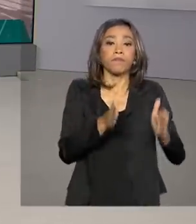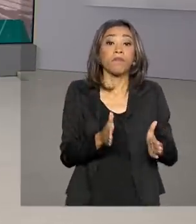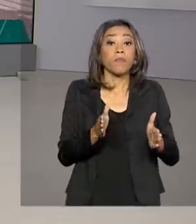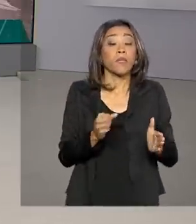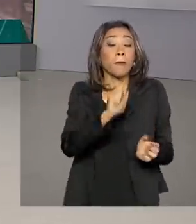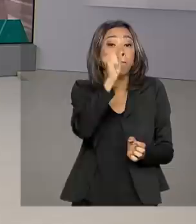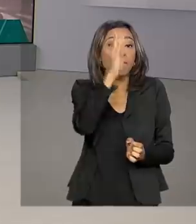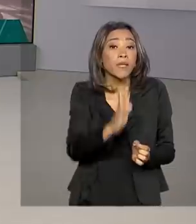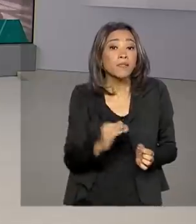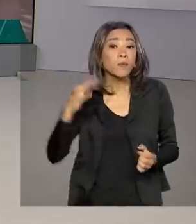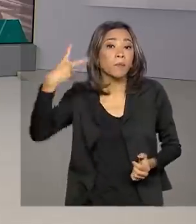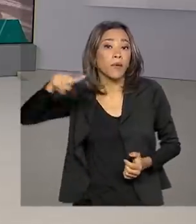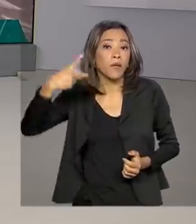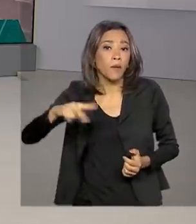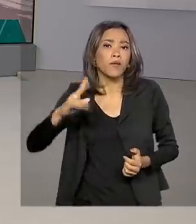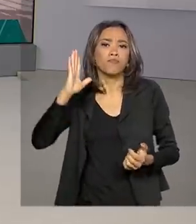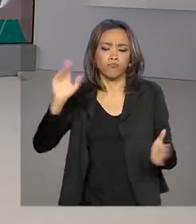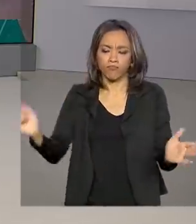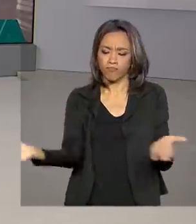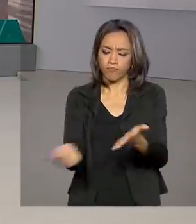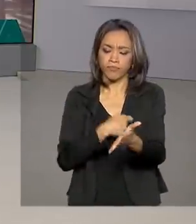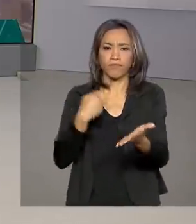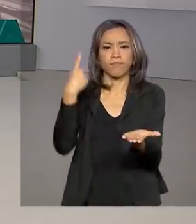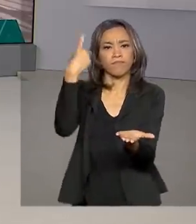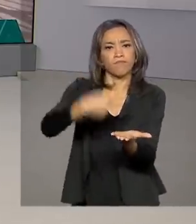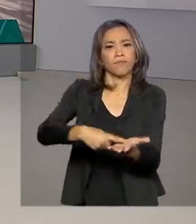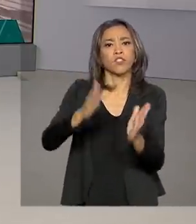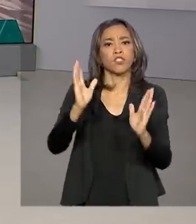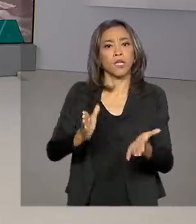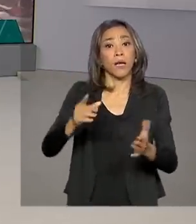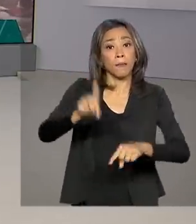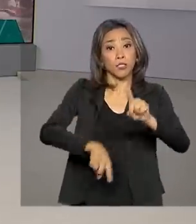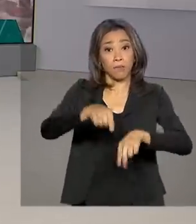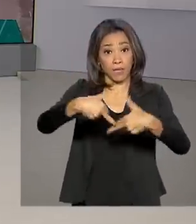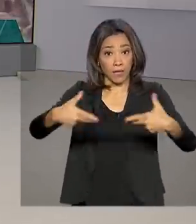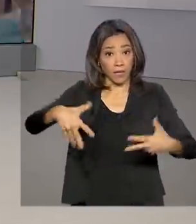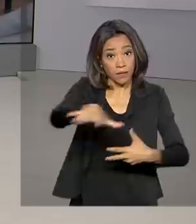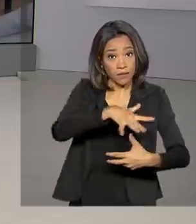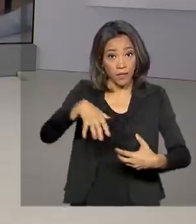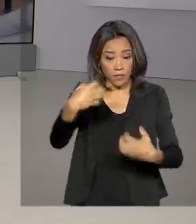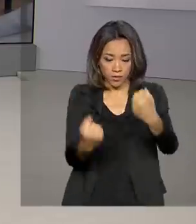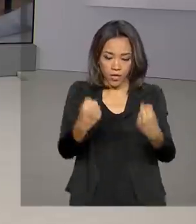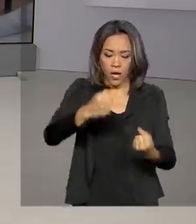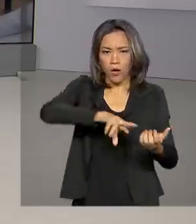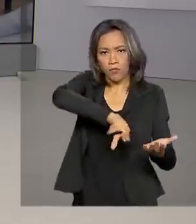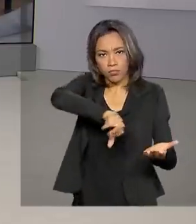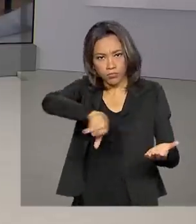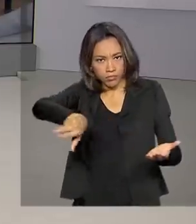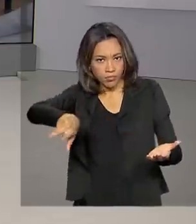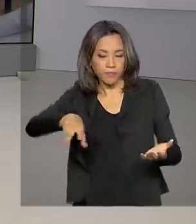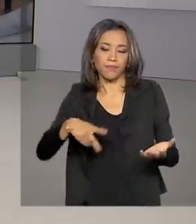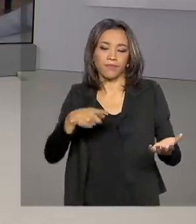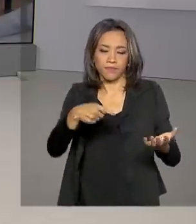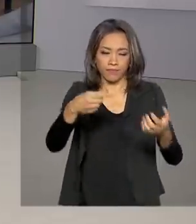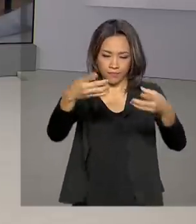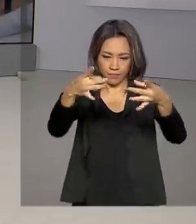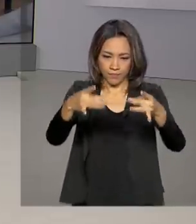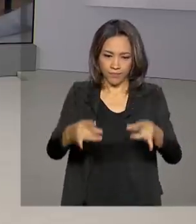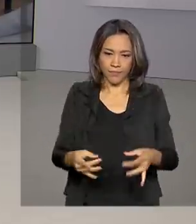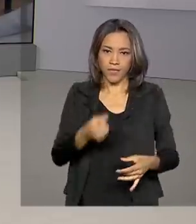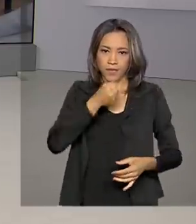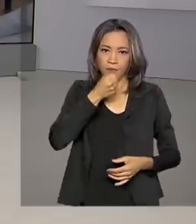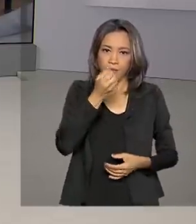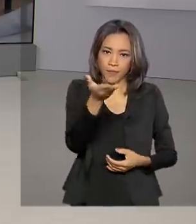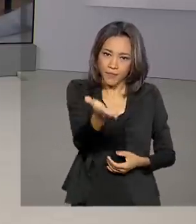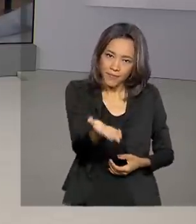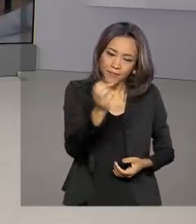fecharam um acordo de livre comércio para produtos automotivos. Vamos ao Palácio do Planalto? As informações com a repórter Luciana Colares de